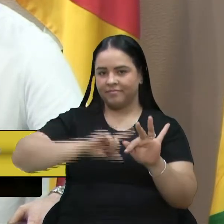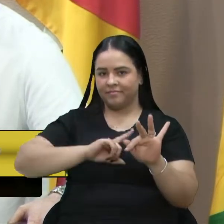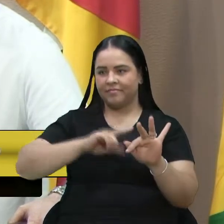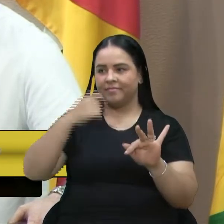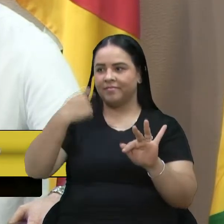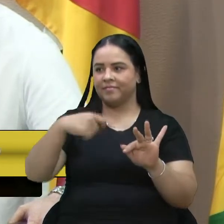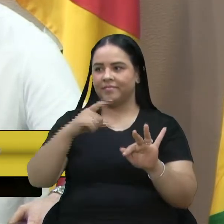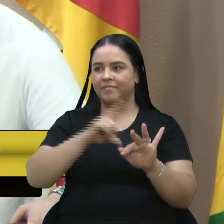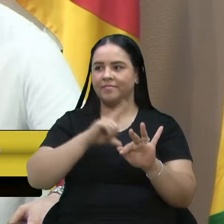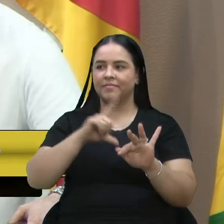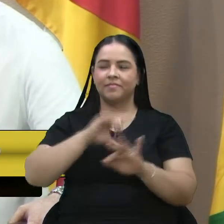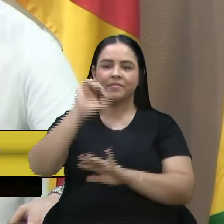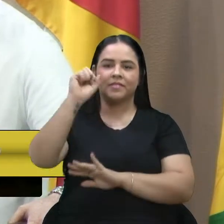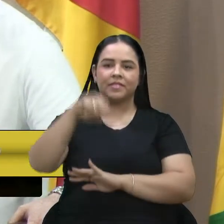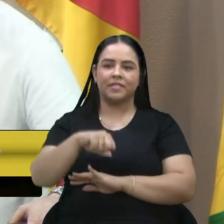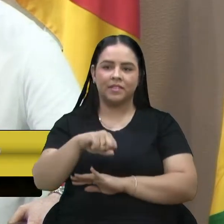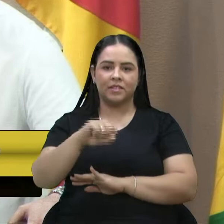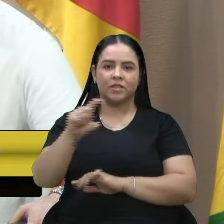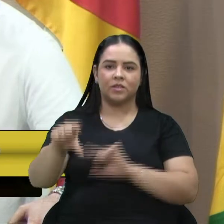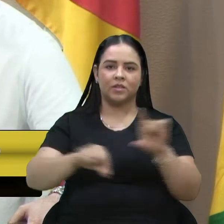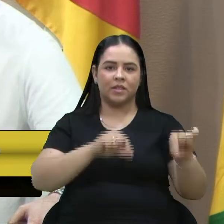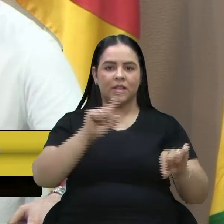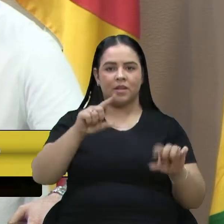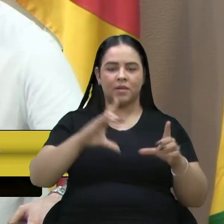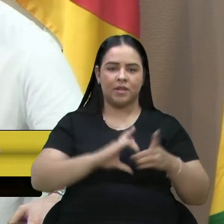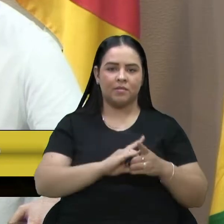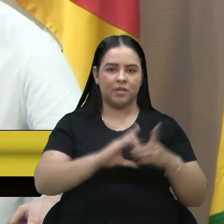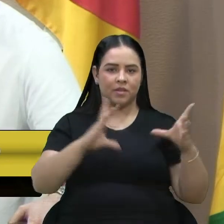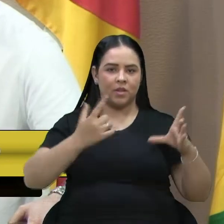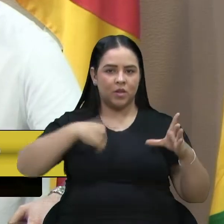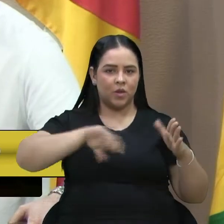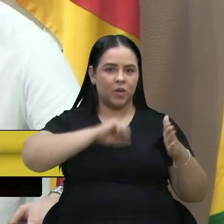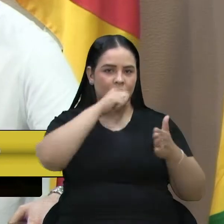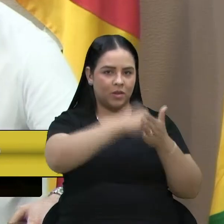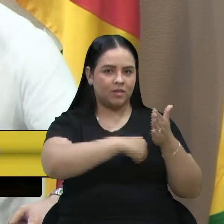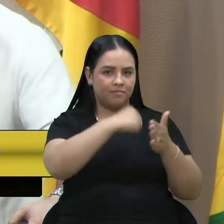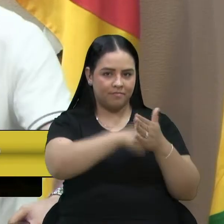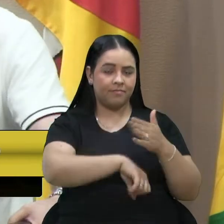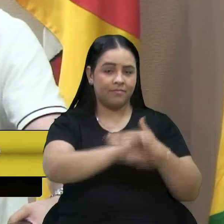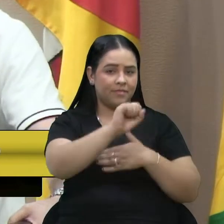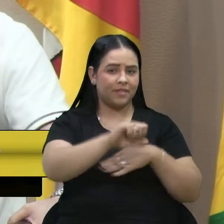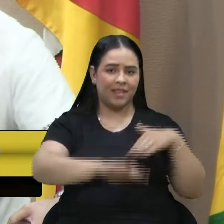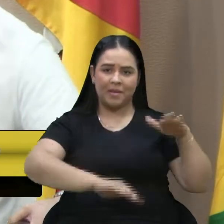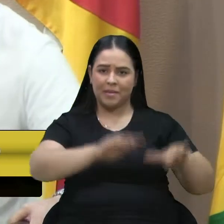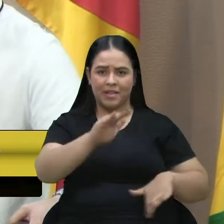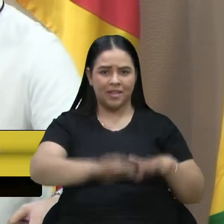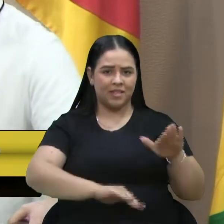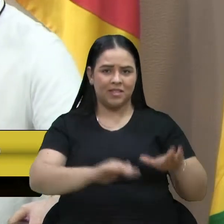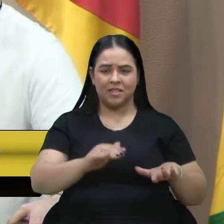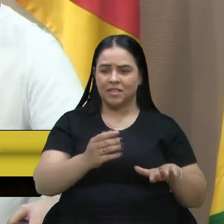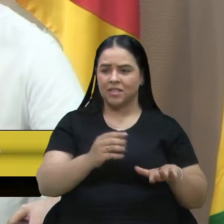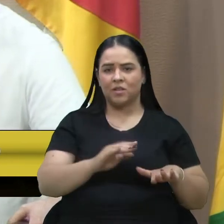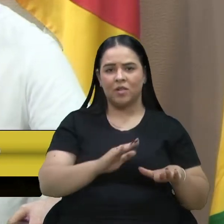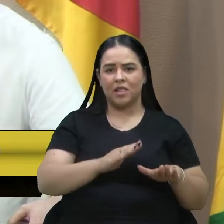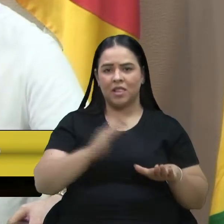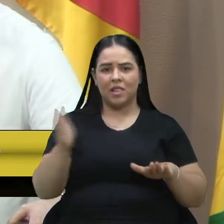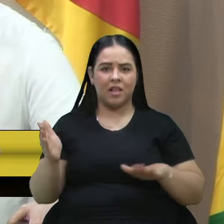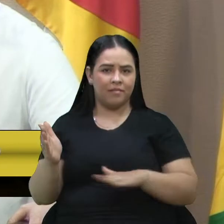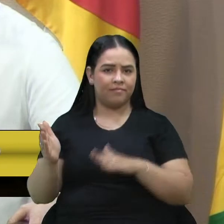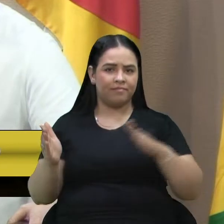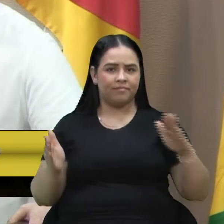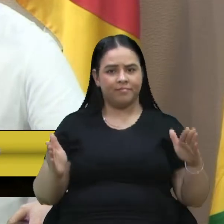posição. É uma democracia, nós lutamos por isso, independente dos lados, faz parte.